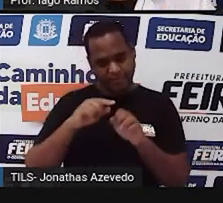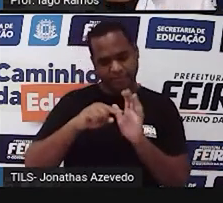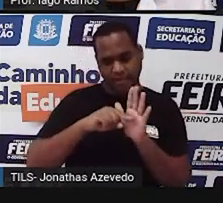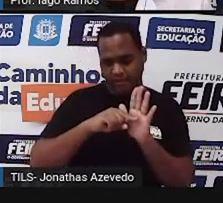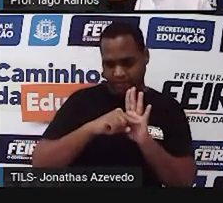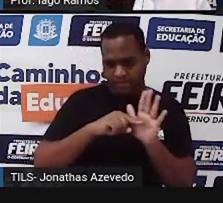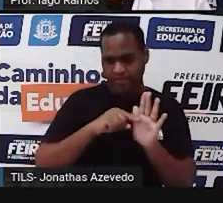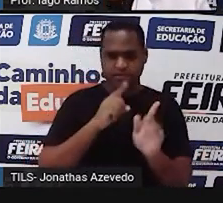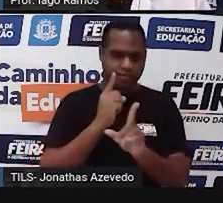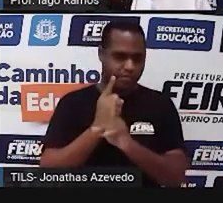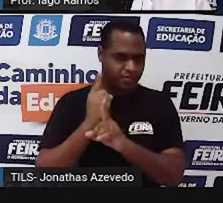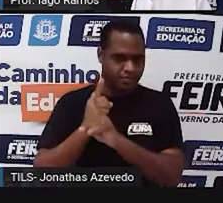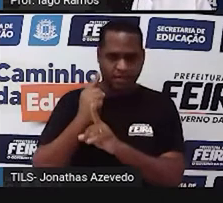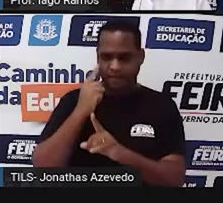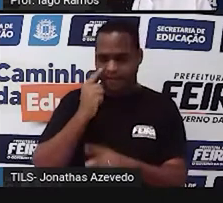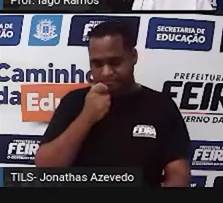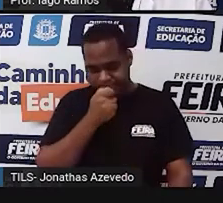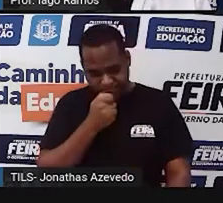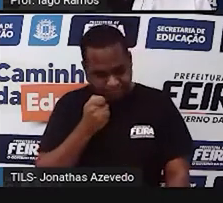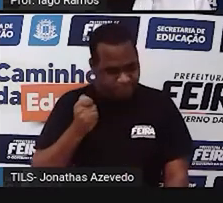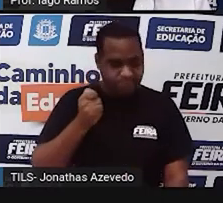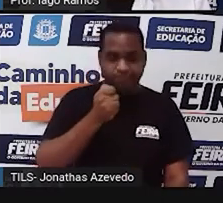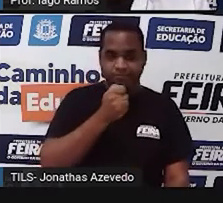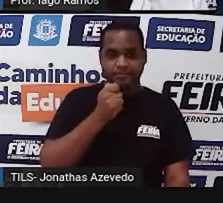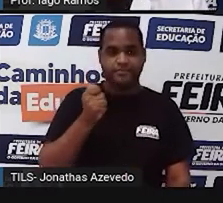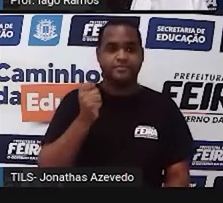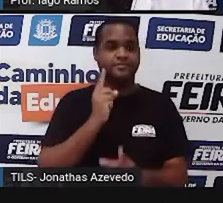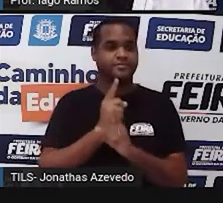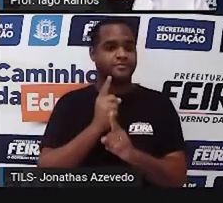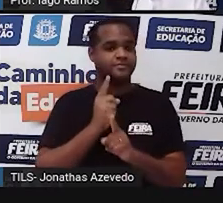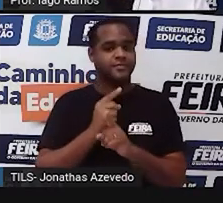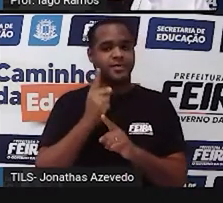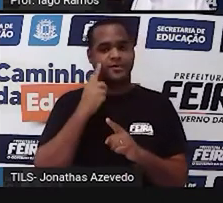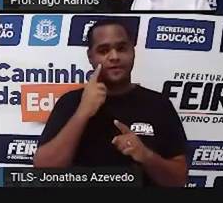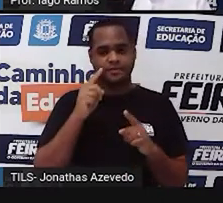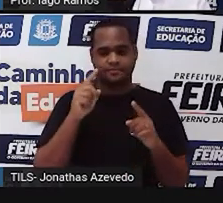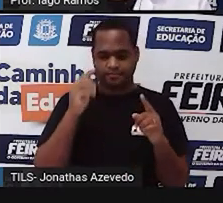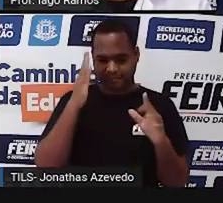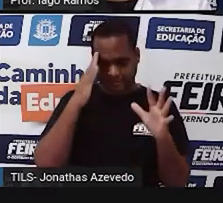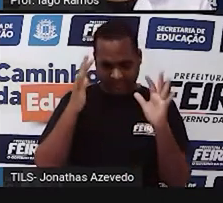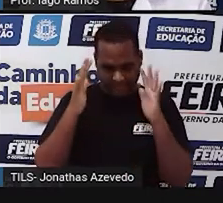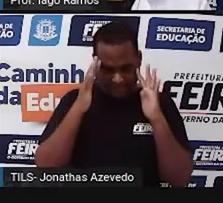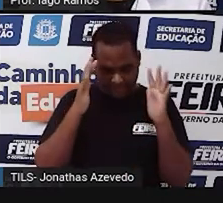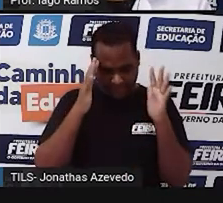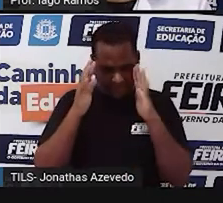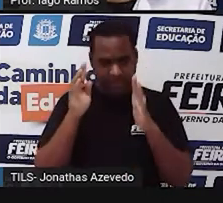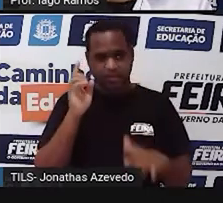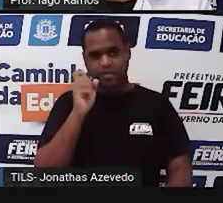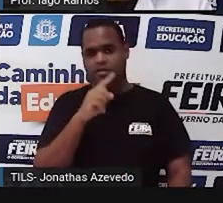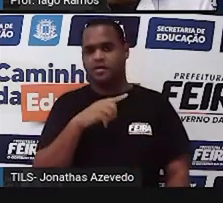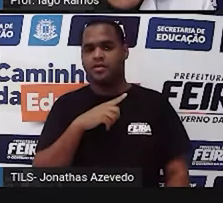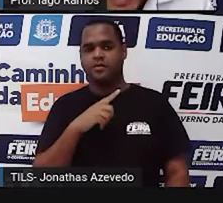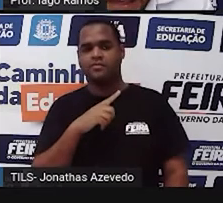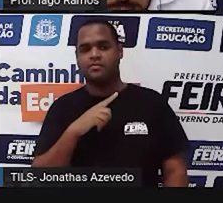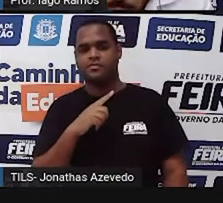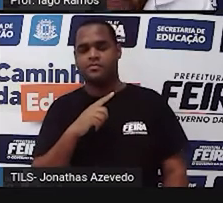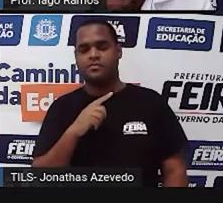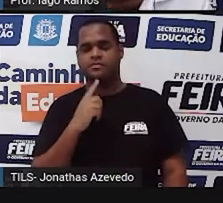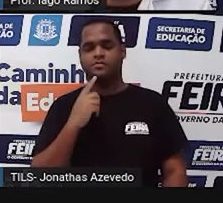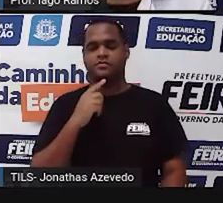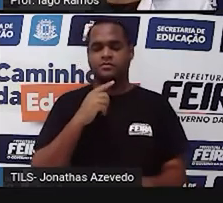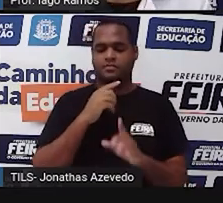uma detetive, tá bom? Vai precisar ali registrar suas inquietações, tá? Fazer